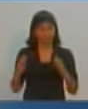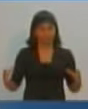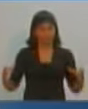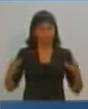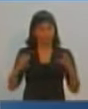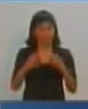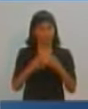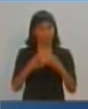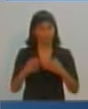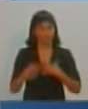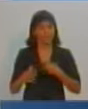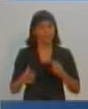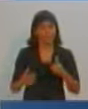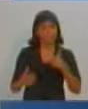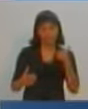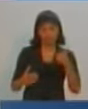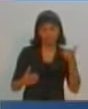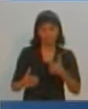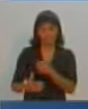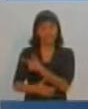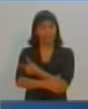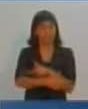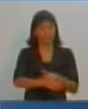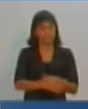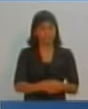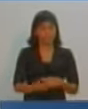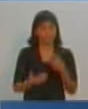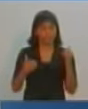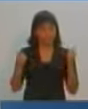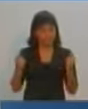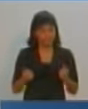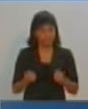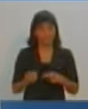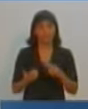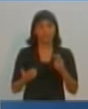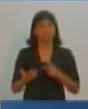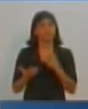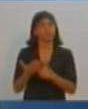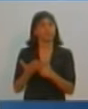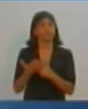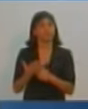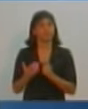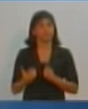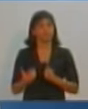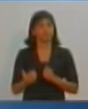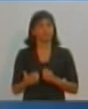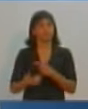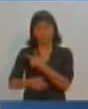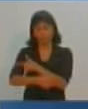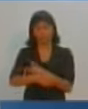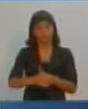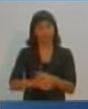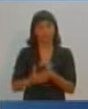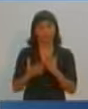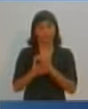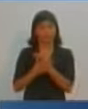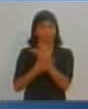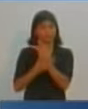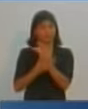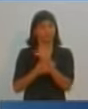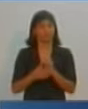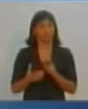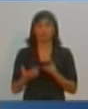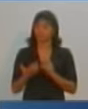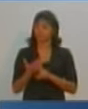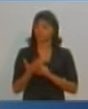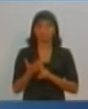vamos melhorar a educação em presidente prudente. Esse é meu compromisso. Eu gostaria de falar um pouquinho aqui. Eu não prometi nada